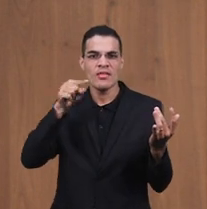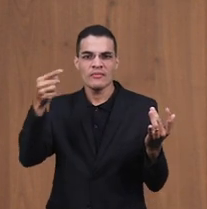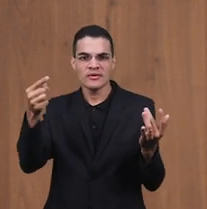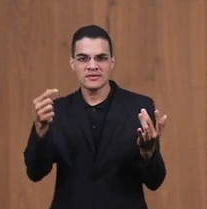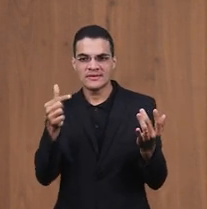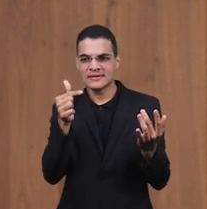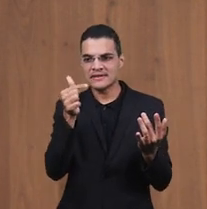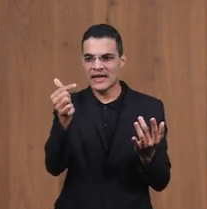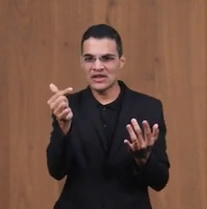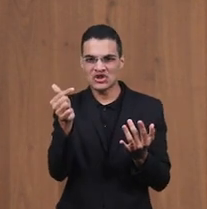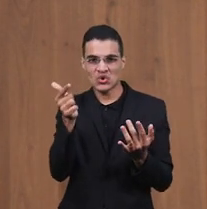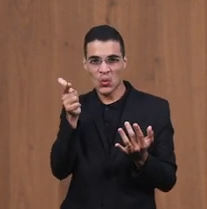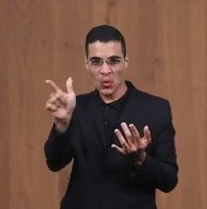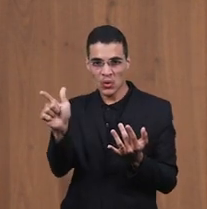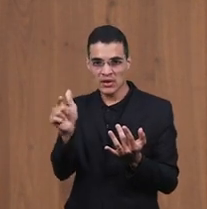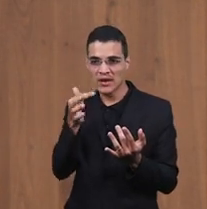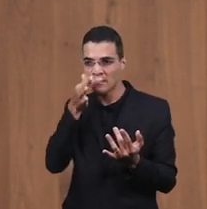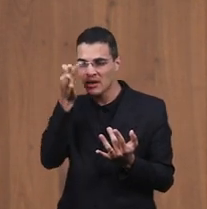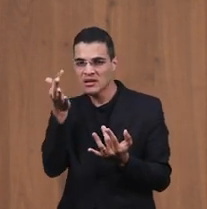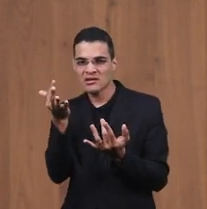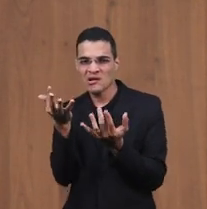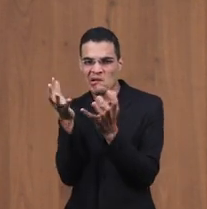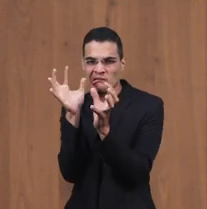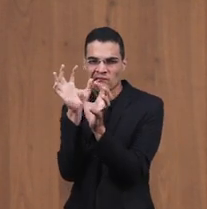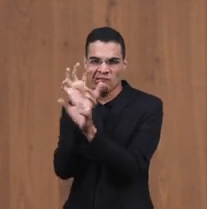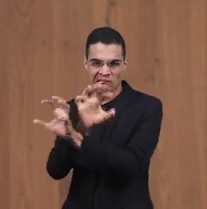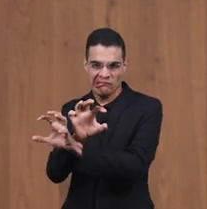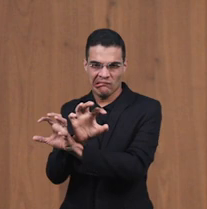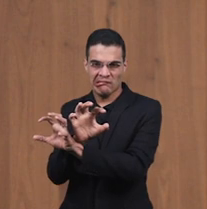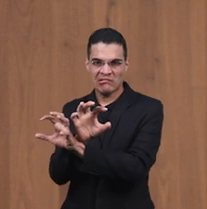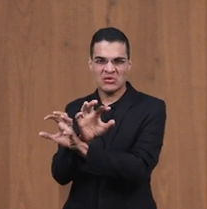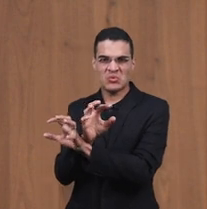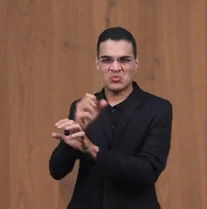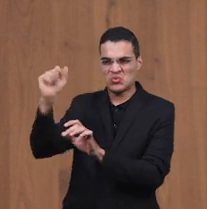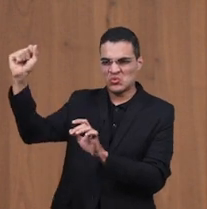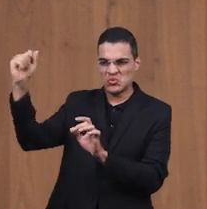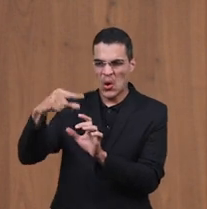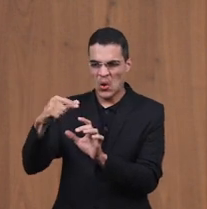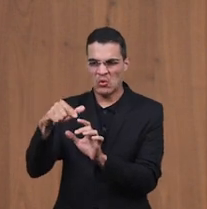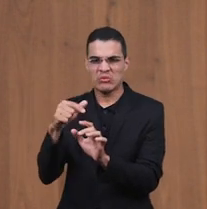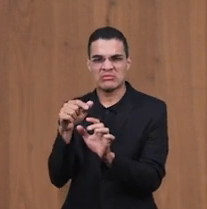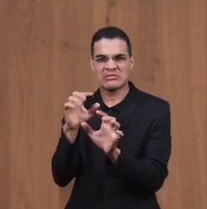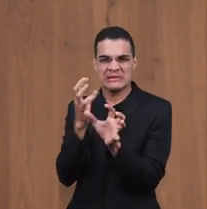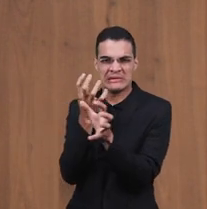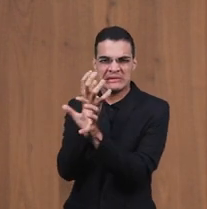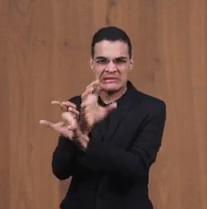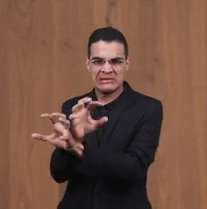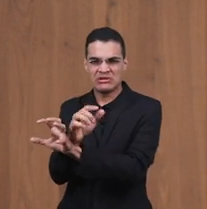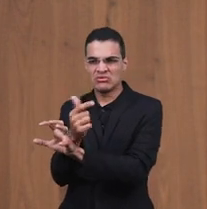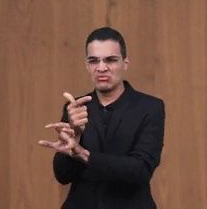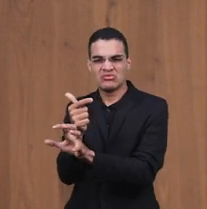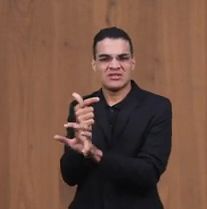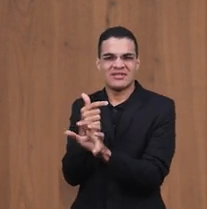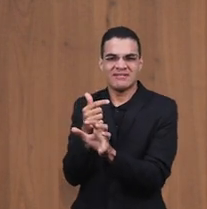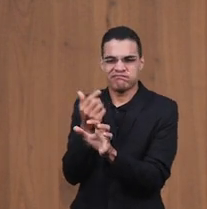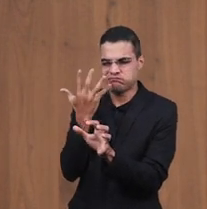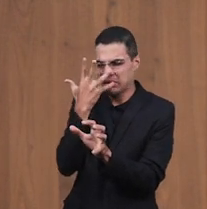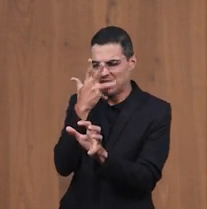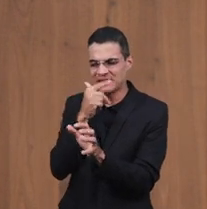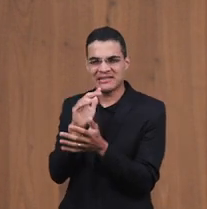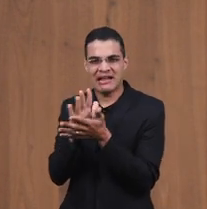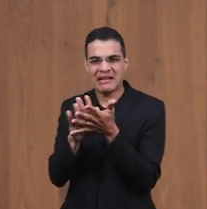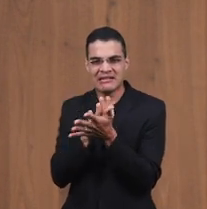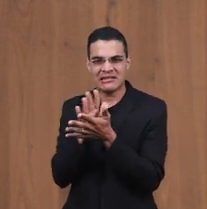sete ramos Queimados Mirrados Queimados do sol Sem alimento